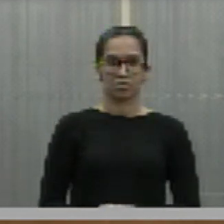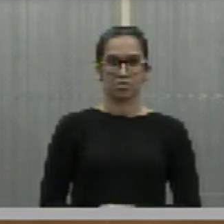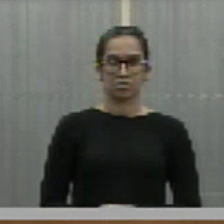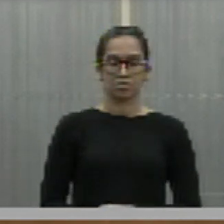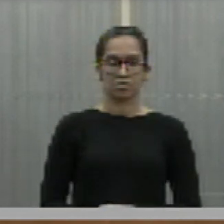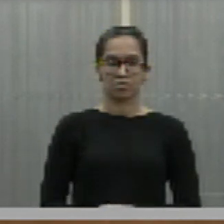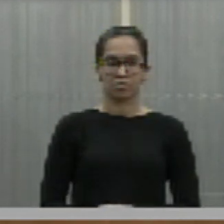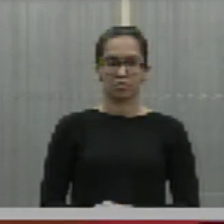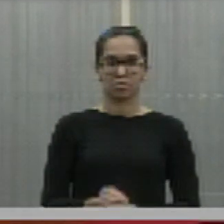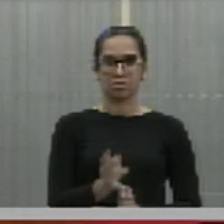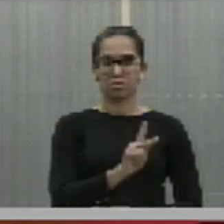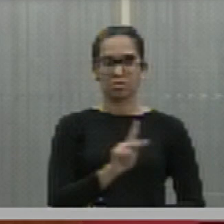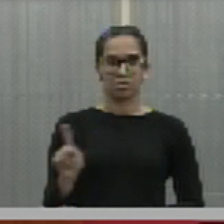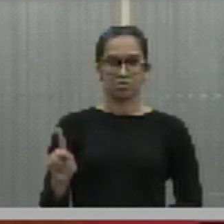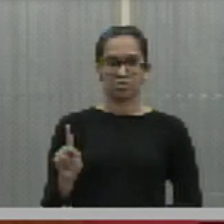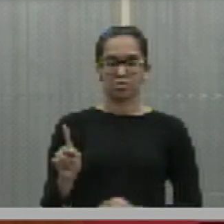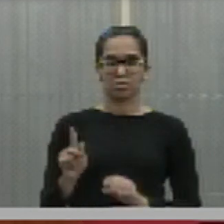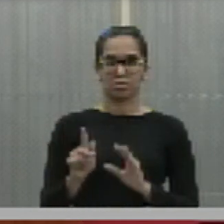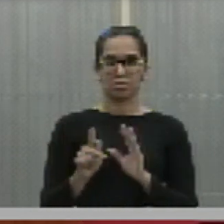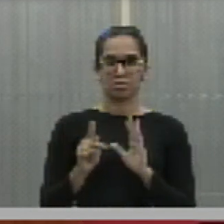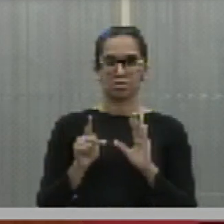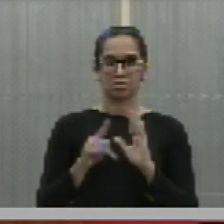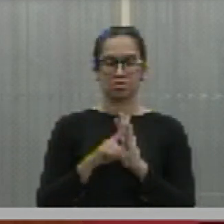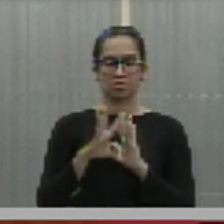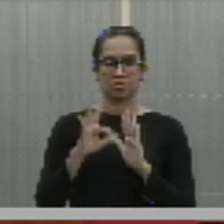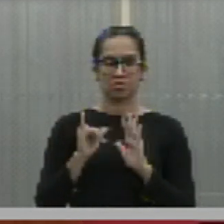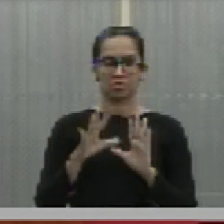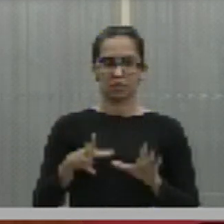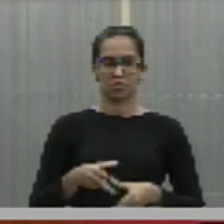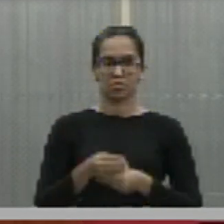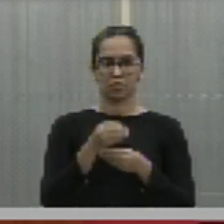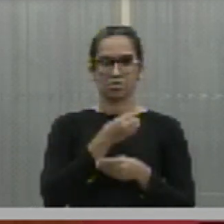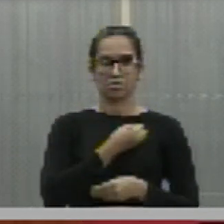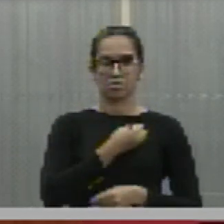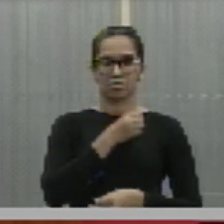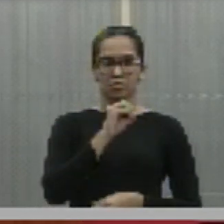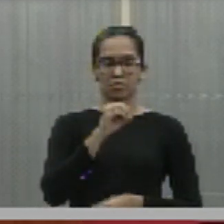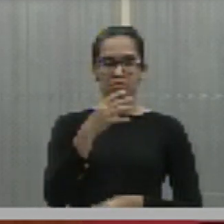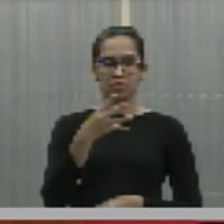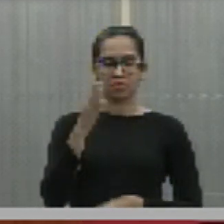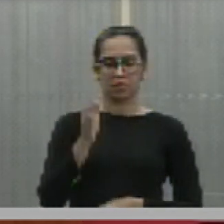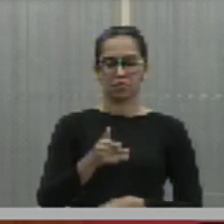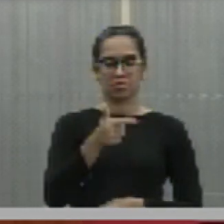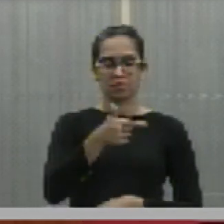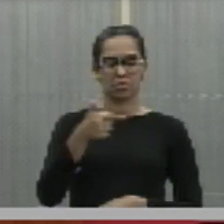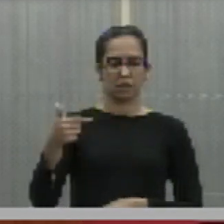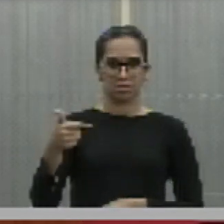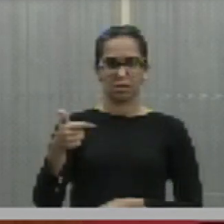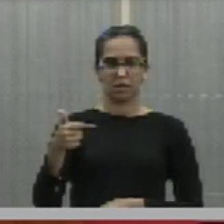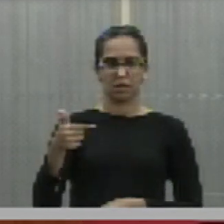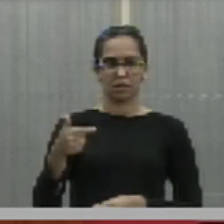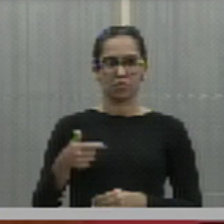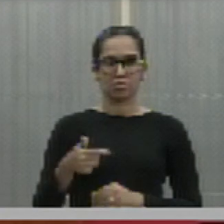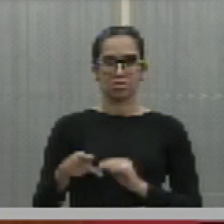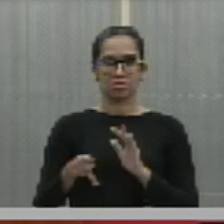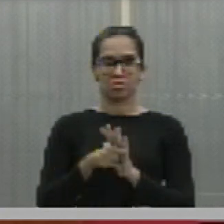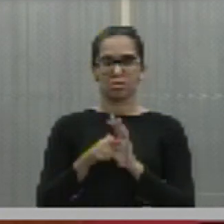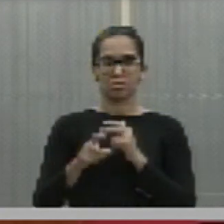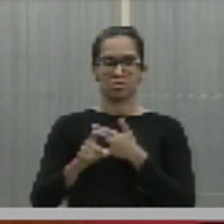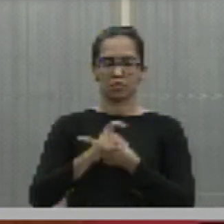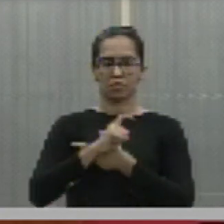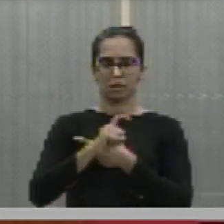Senhor presidente, projeto de lei complementar número 04, barra do 22, do Poder